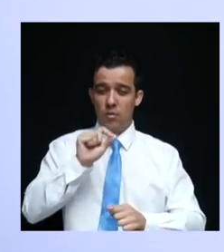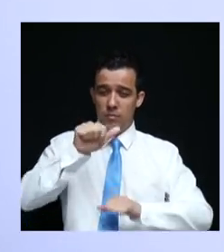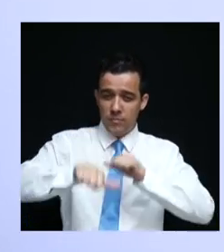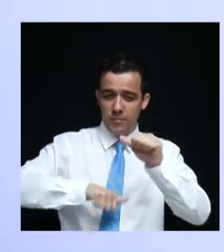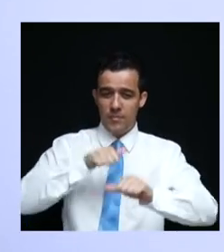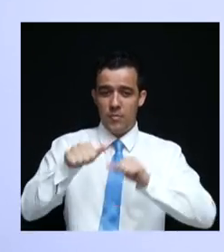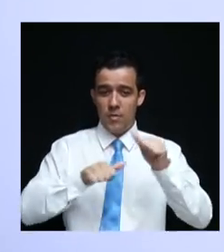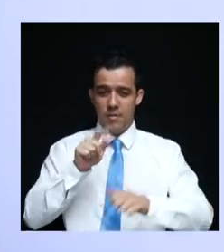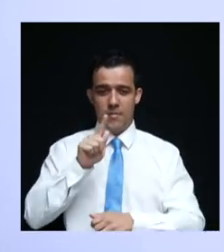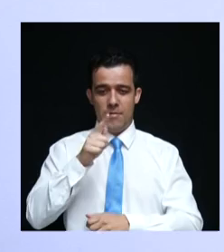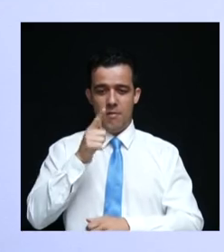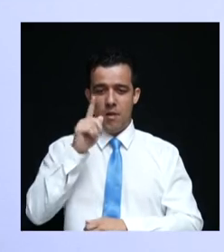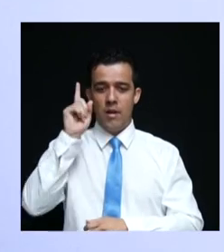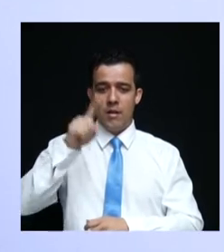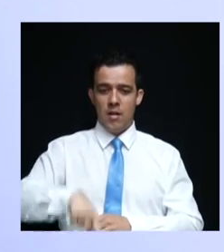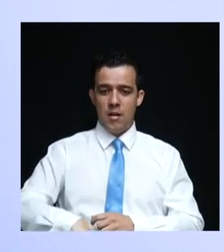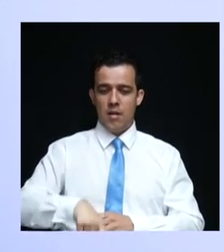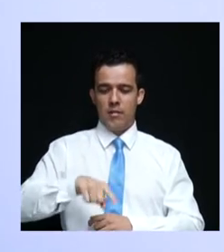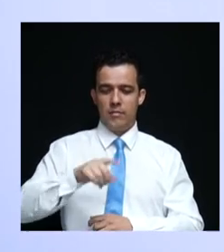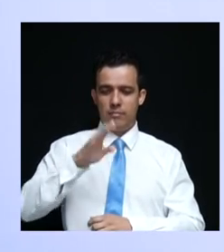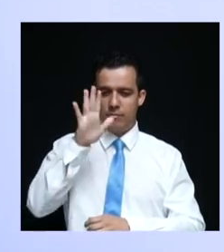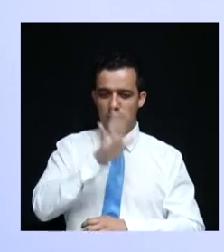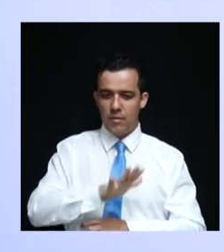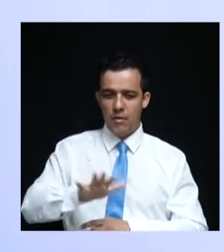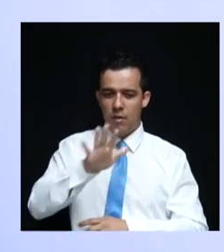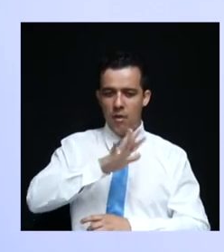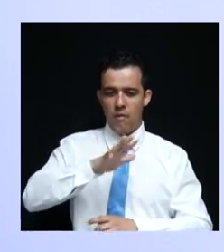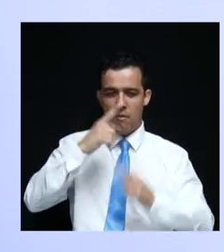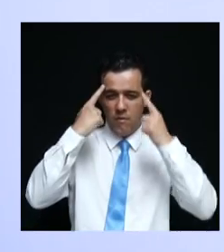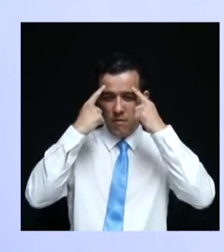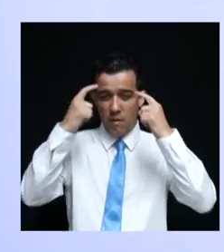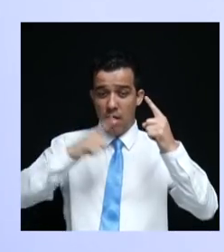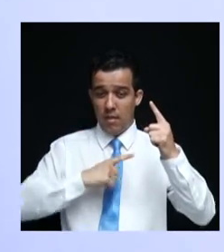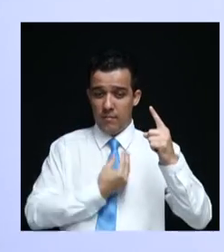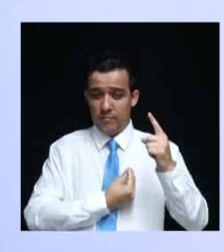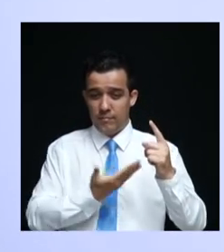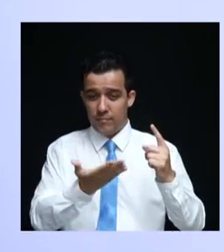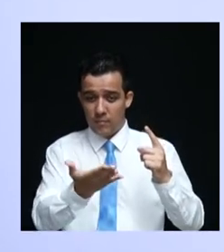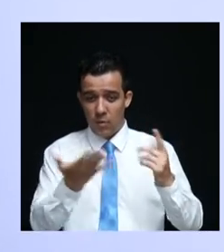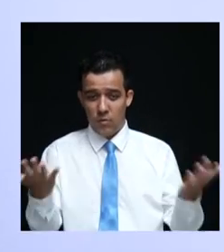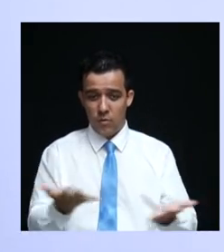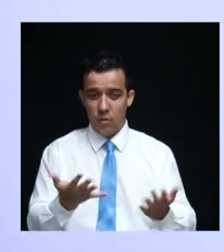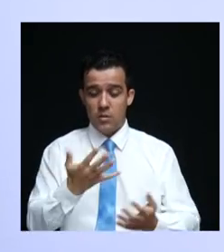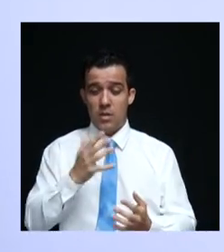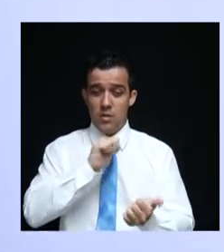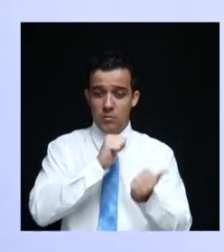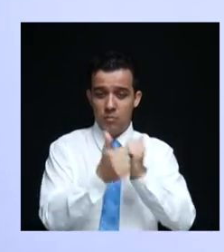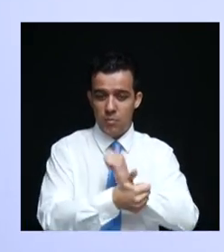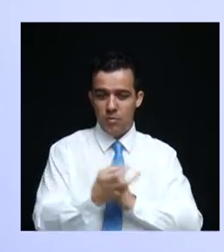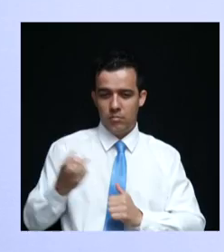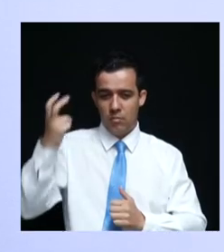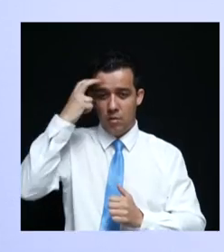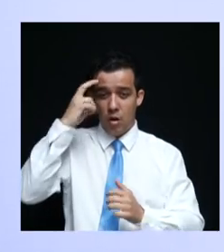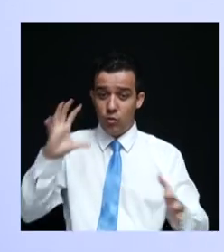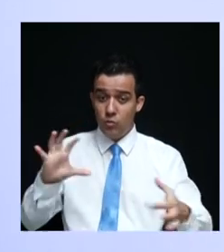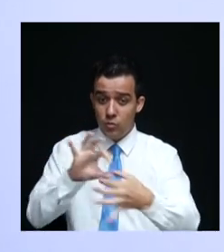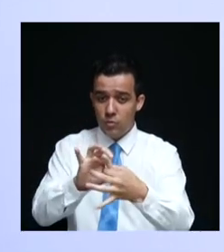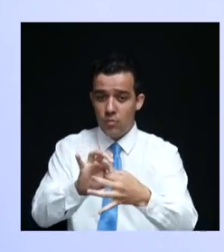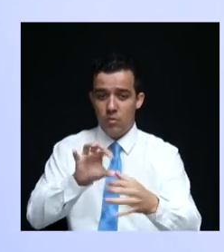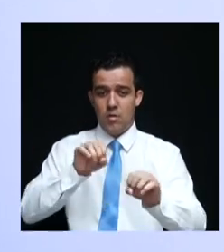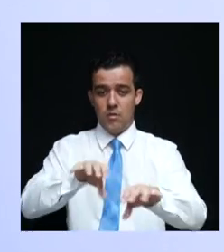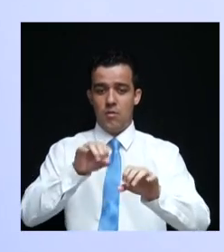Goiás do mapa da violência que eles se encontram hoje, o esporte e a cultura aliado com a educação,